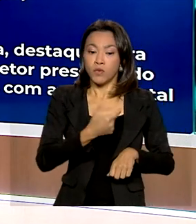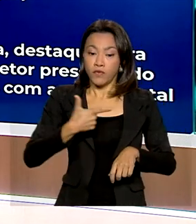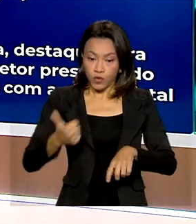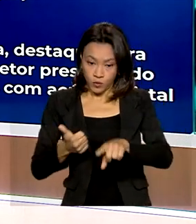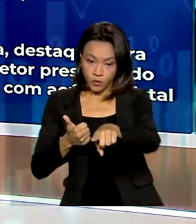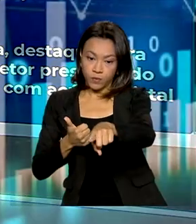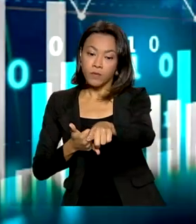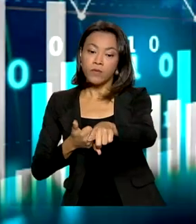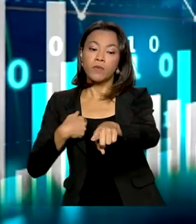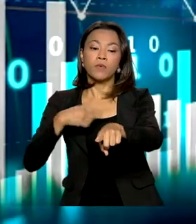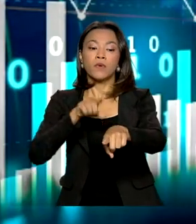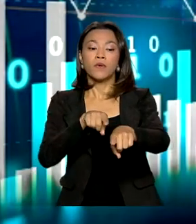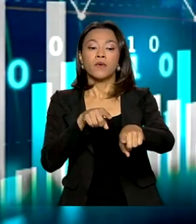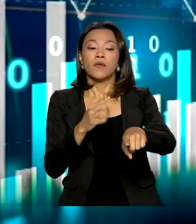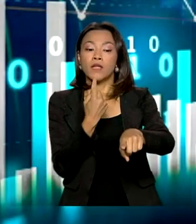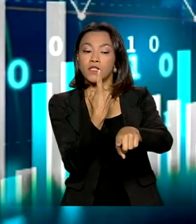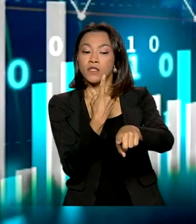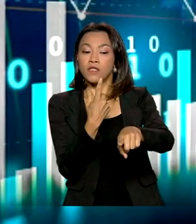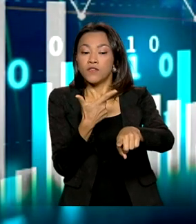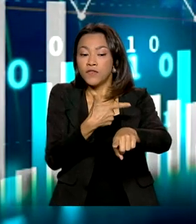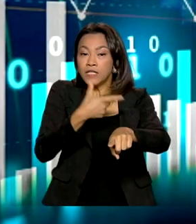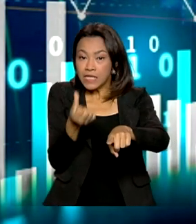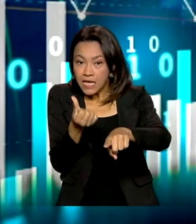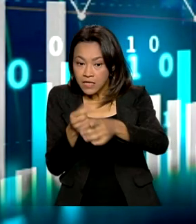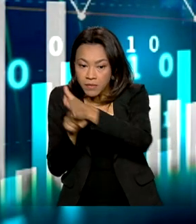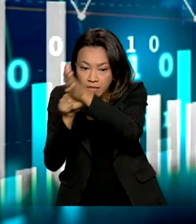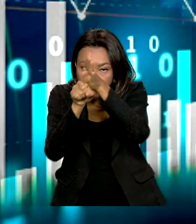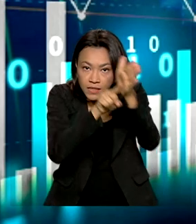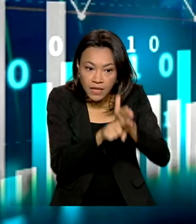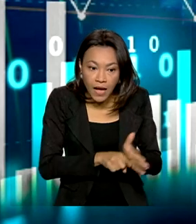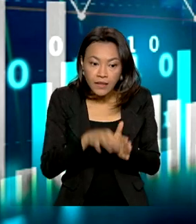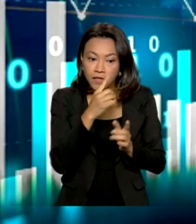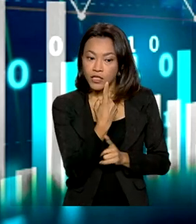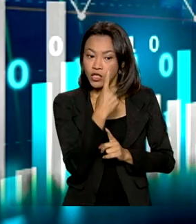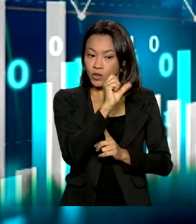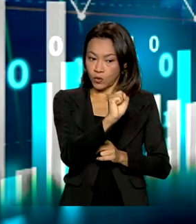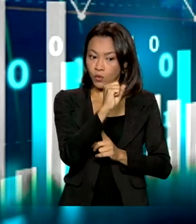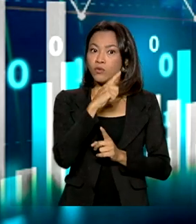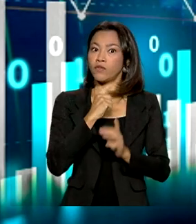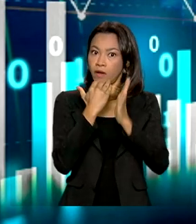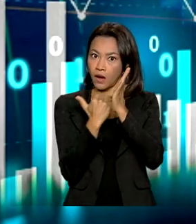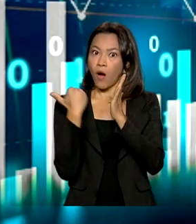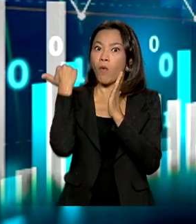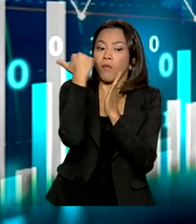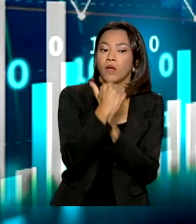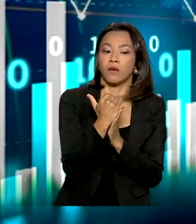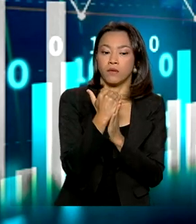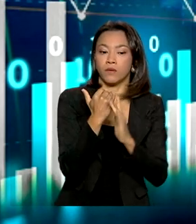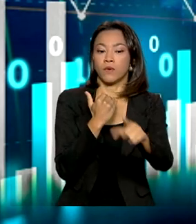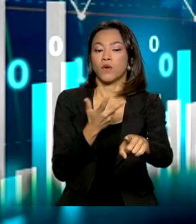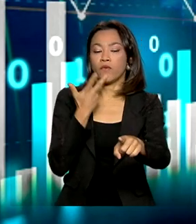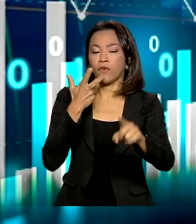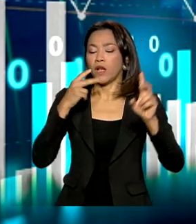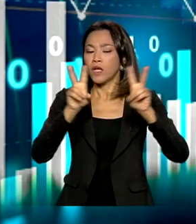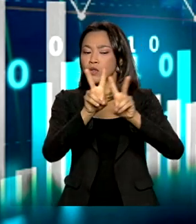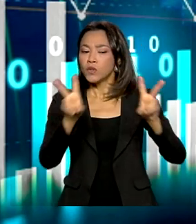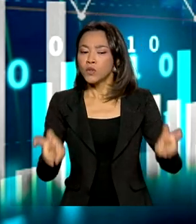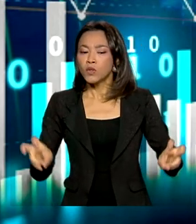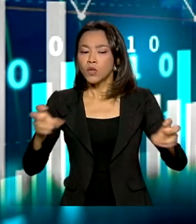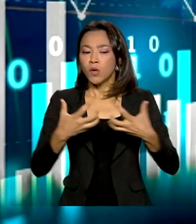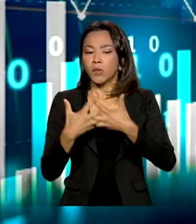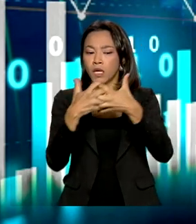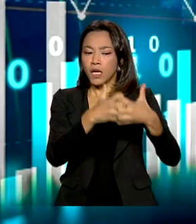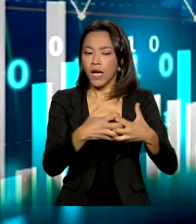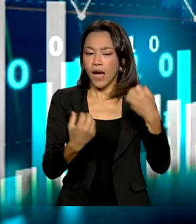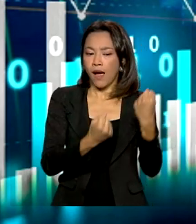pesquisadas, 18 tiveram aumentos de produção no ano passado. O grande destaque que nós poderíamos mencionar foi o de veículos